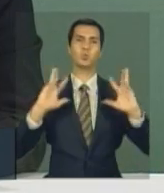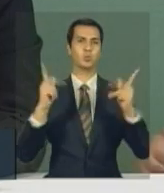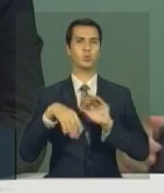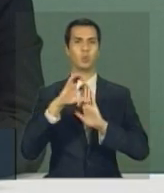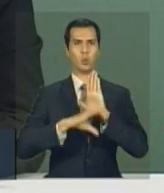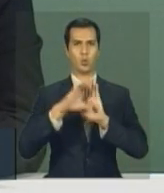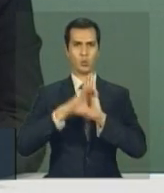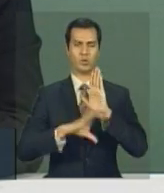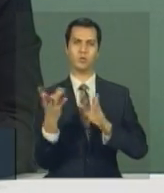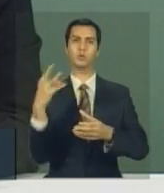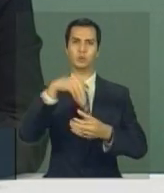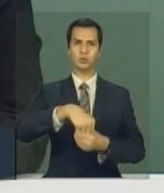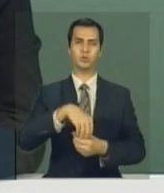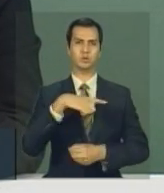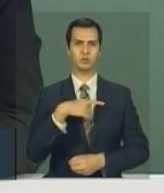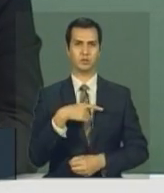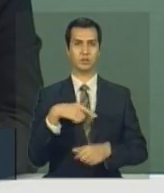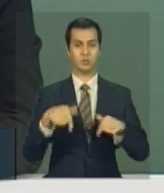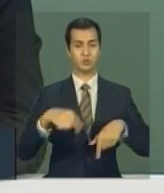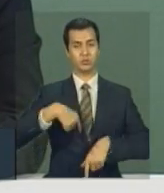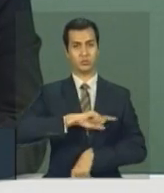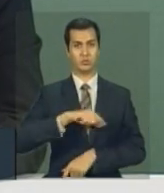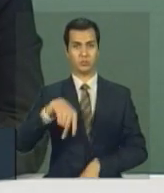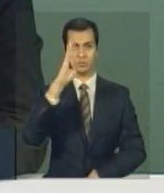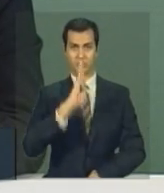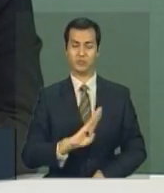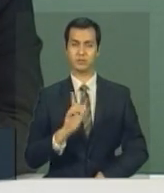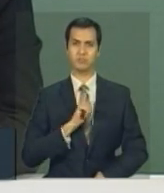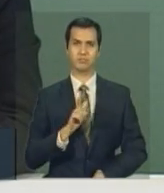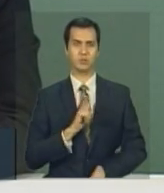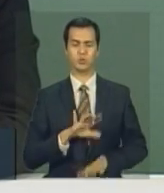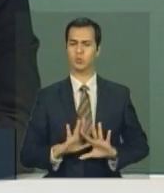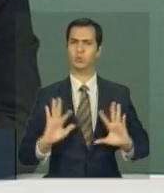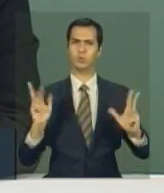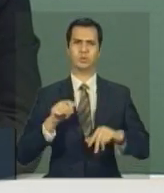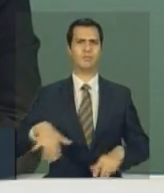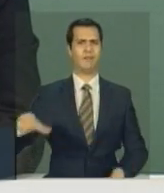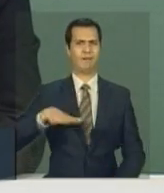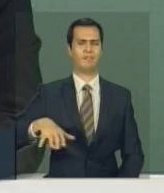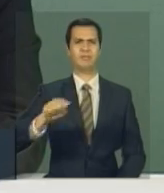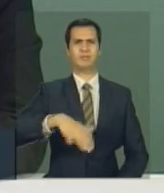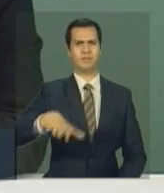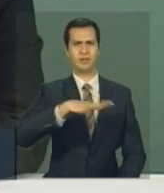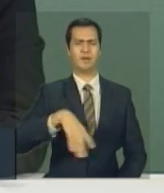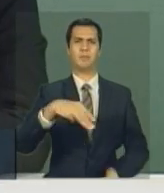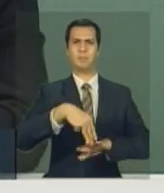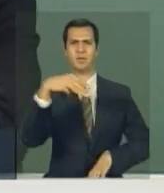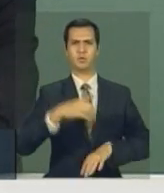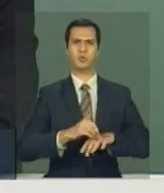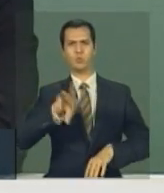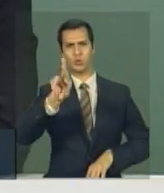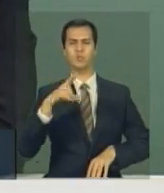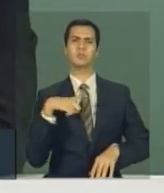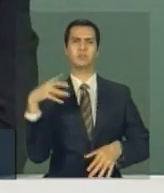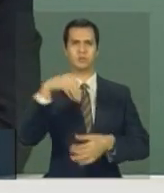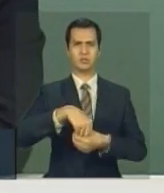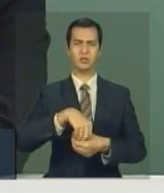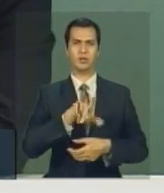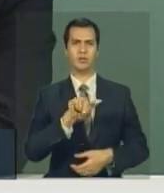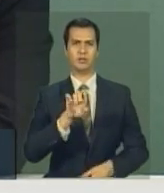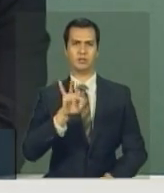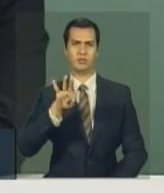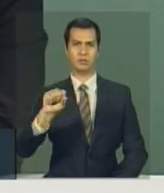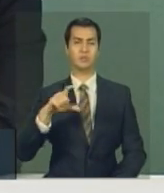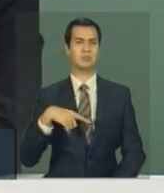disponibilizados, é um dos poucos países que tem esse mecanismo, todas as áreas do conhecimento, todos os currículos de mestres, doutores do Brasil estão lá classificados, temos